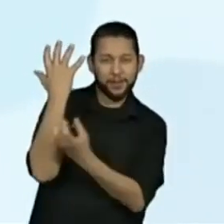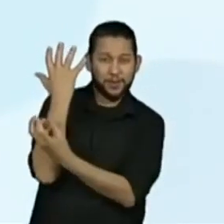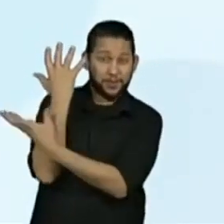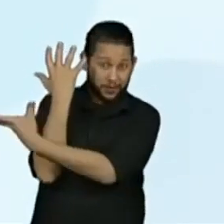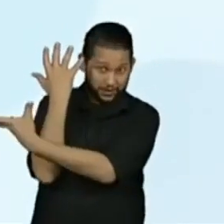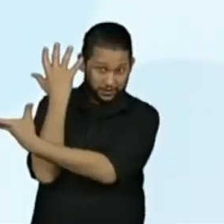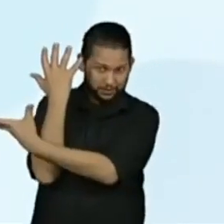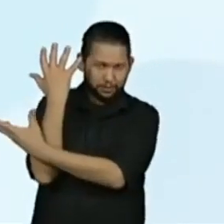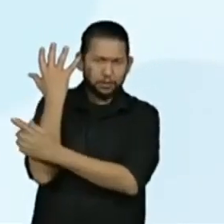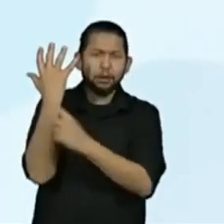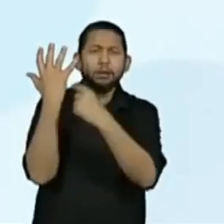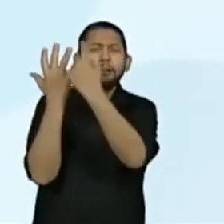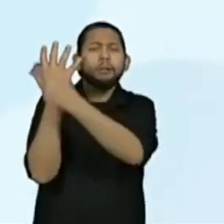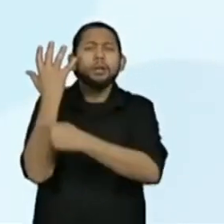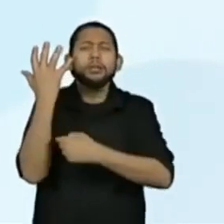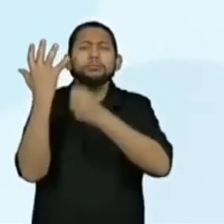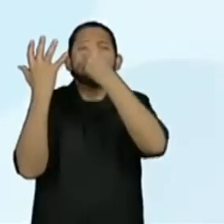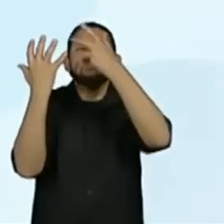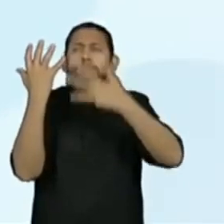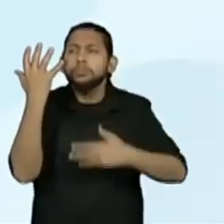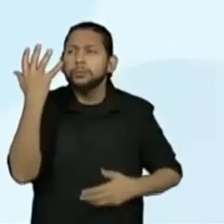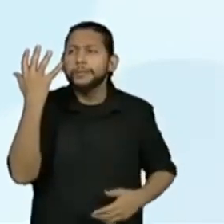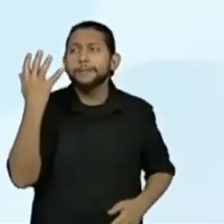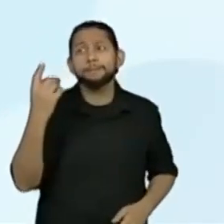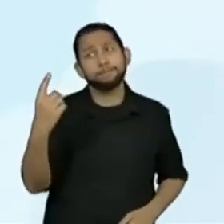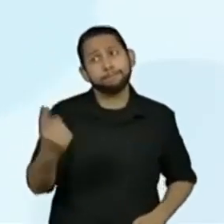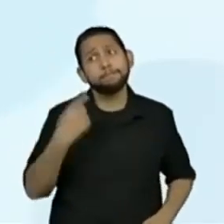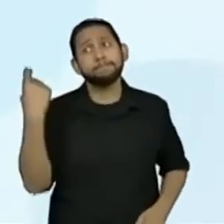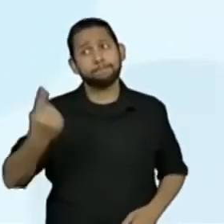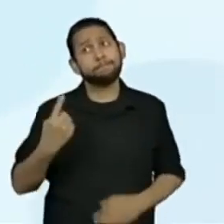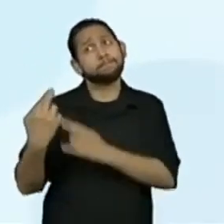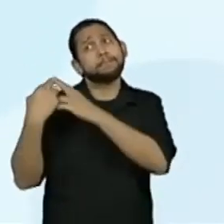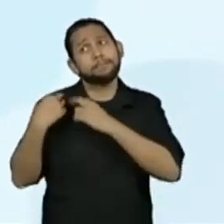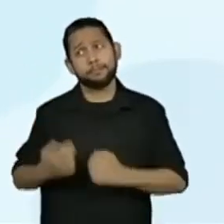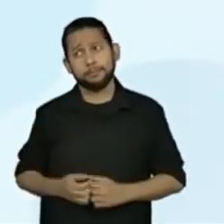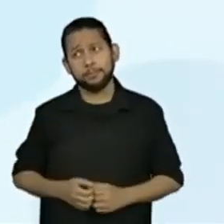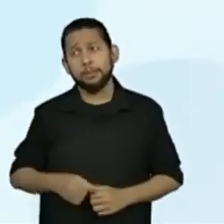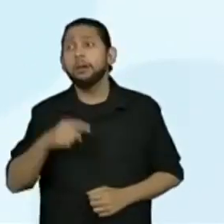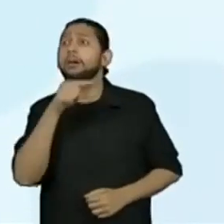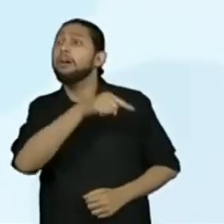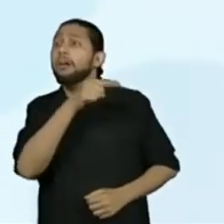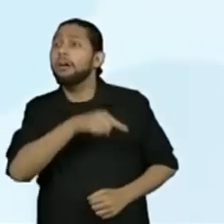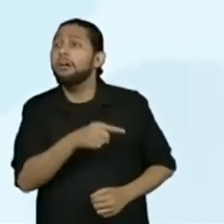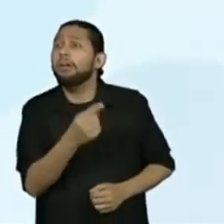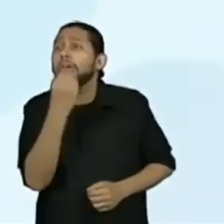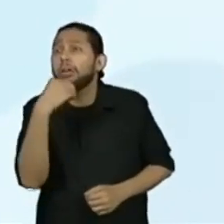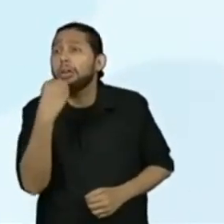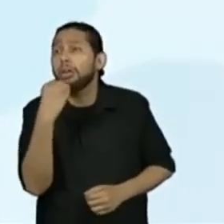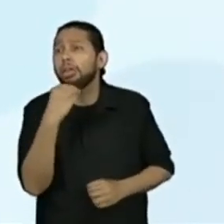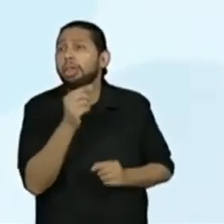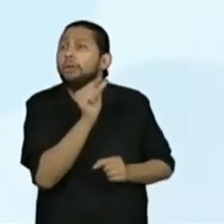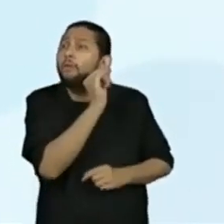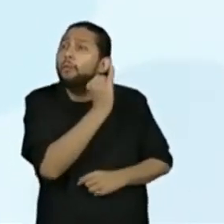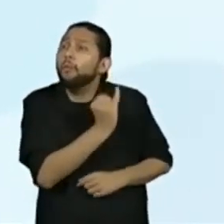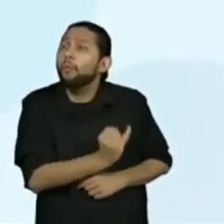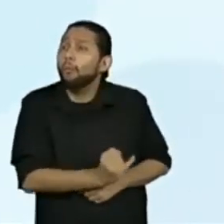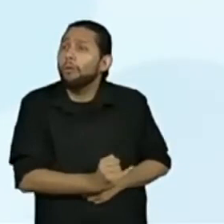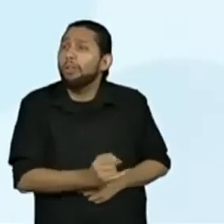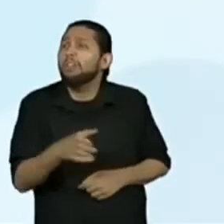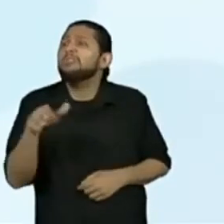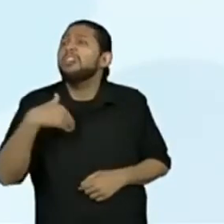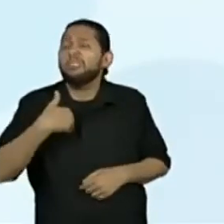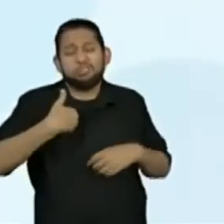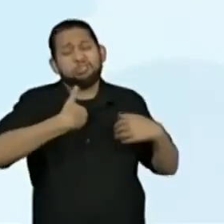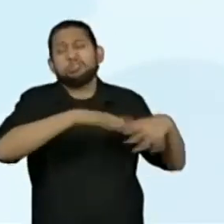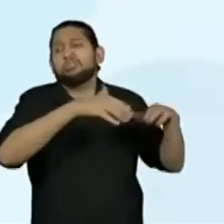É nossa responsabilidade por esse mal, porque entregamos nossa irmã mais fraca ao inimigo. Olha